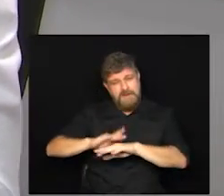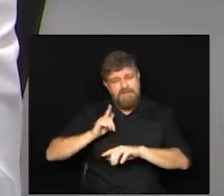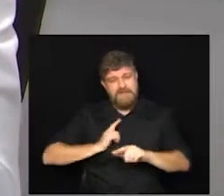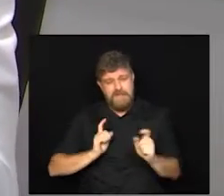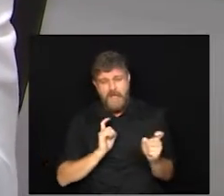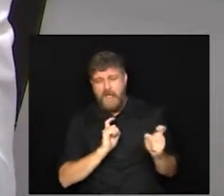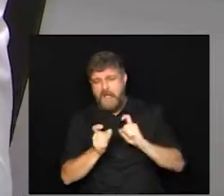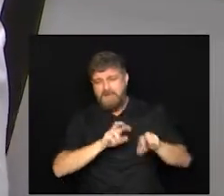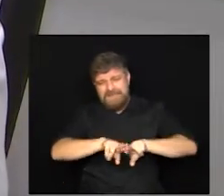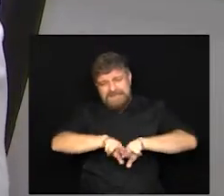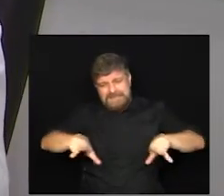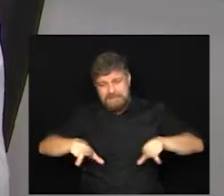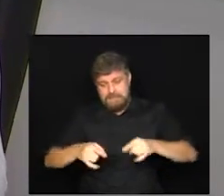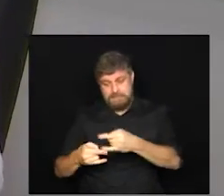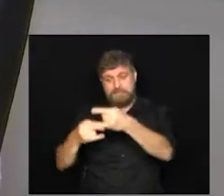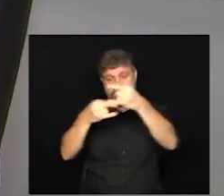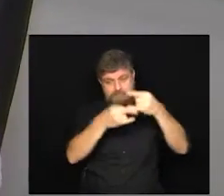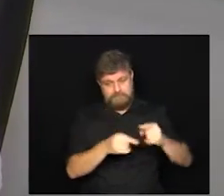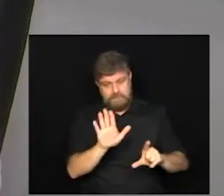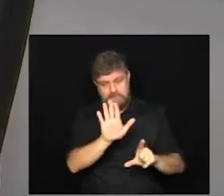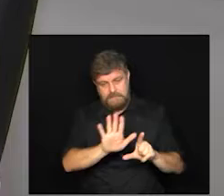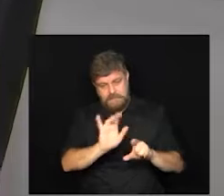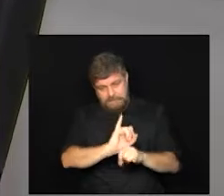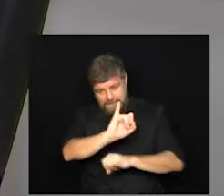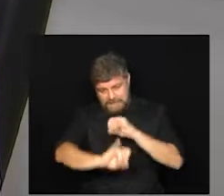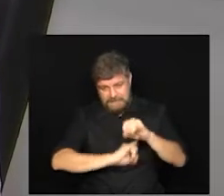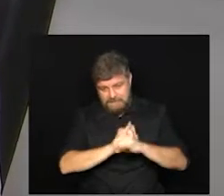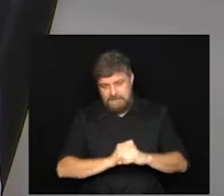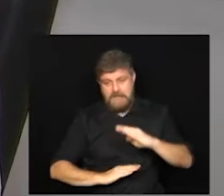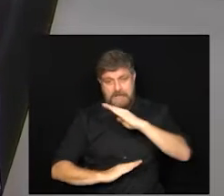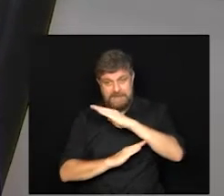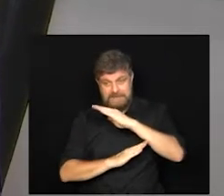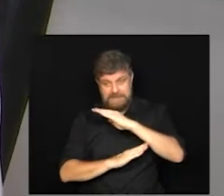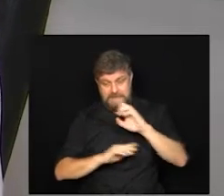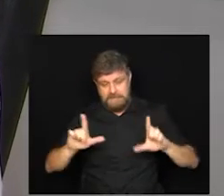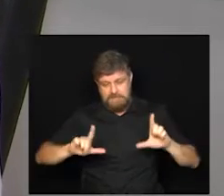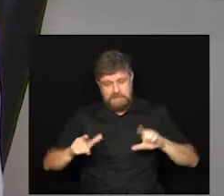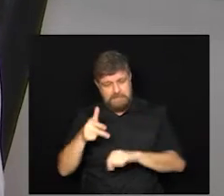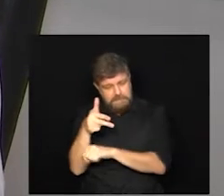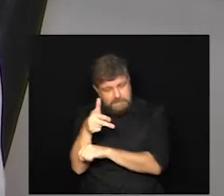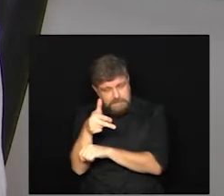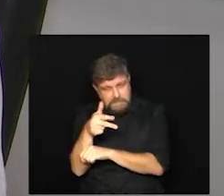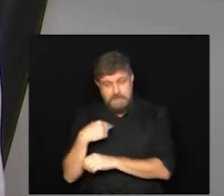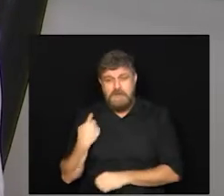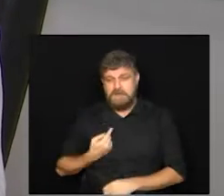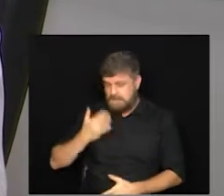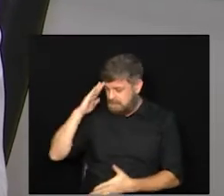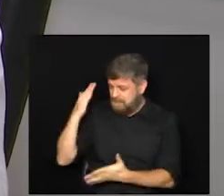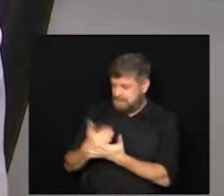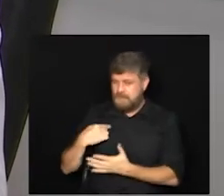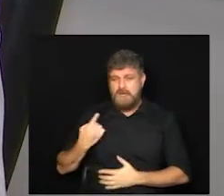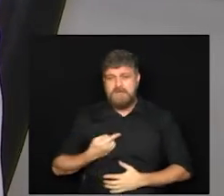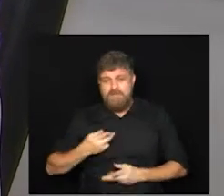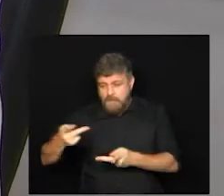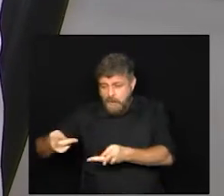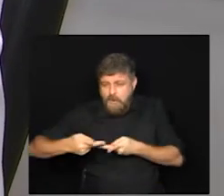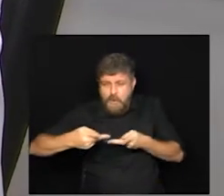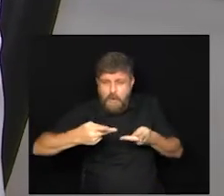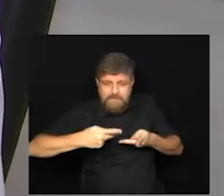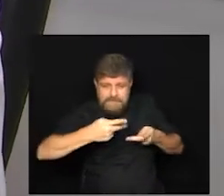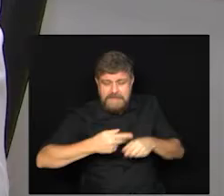sessões remotas, online, aqui pela TV Câmara, e com certeza nós iremos convidar